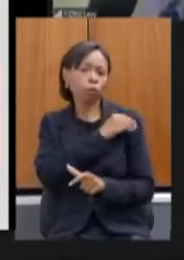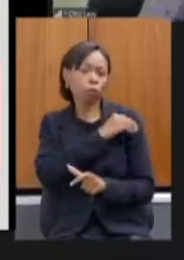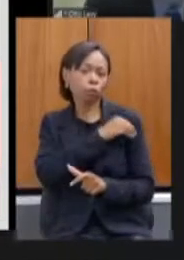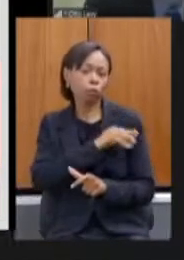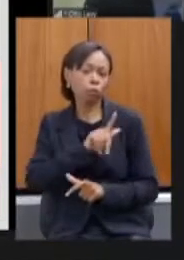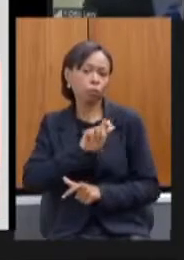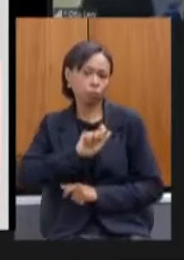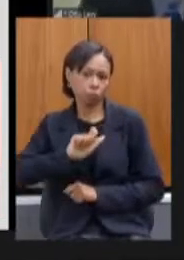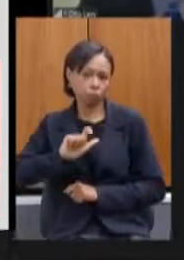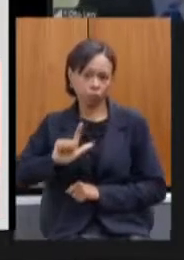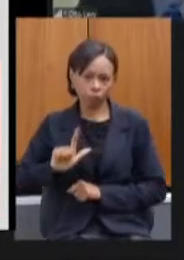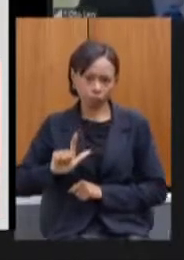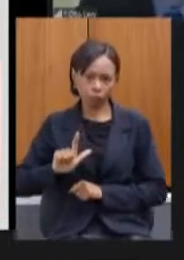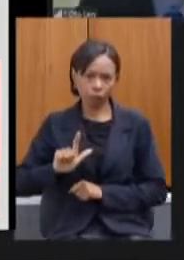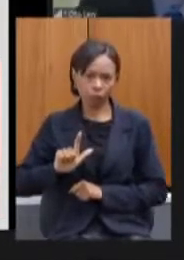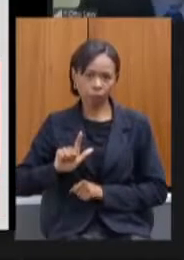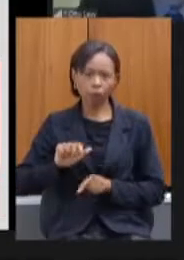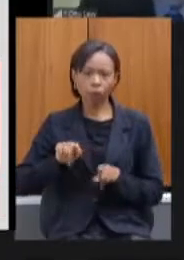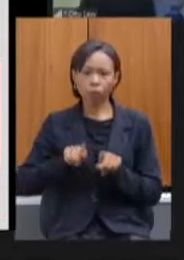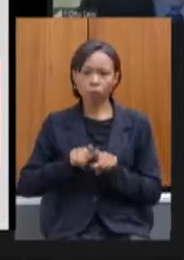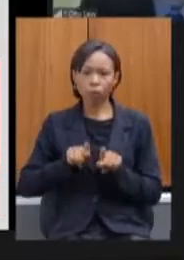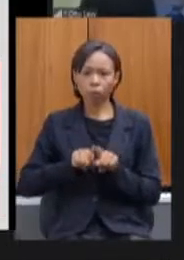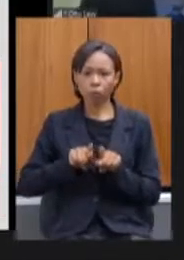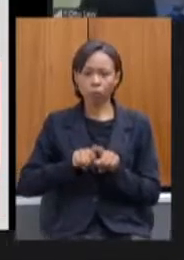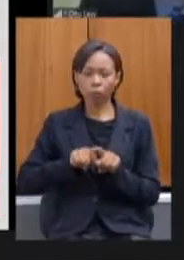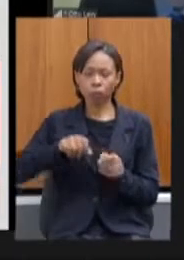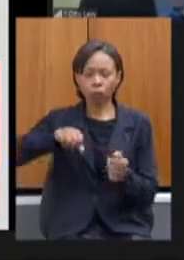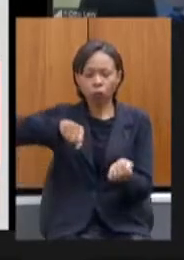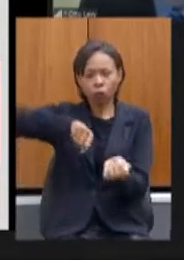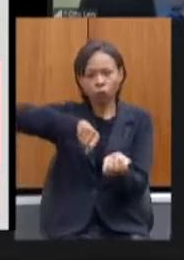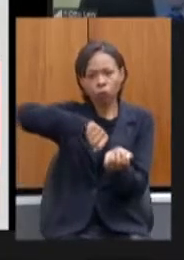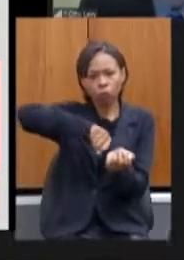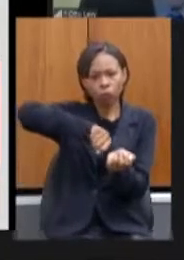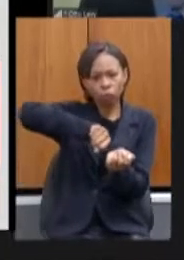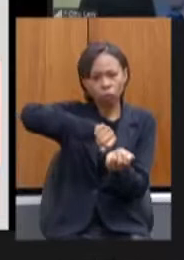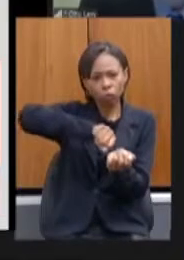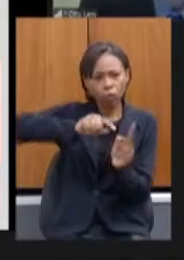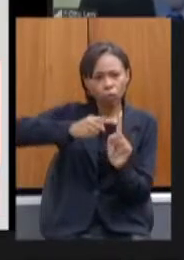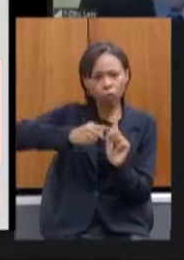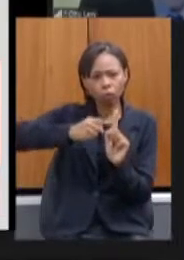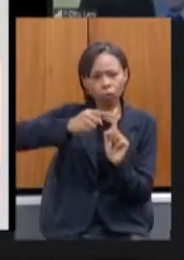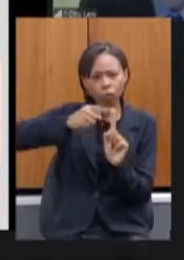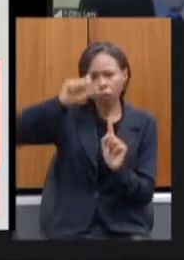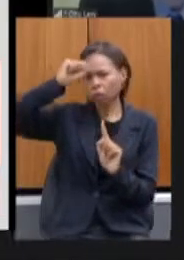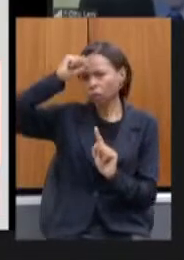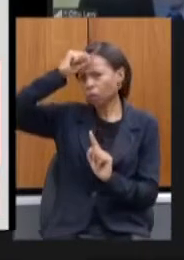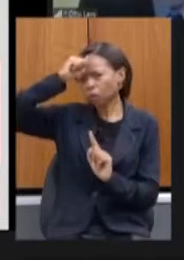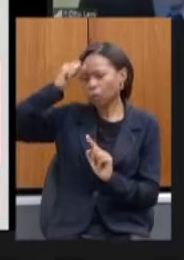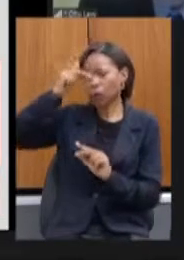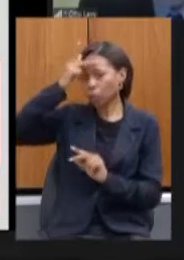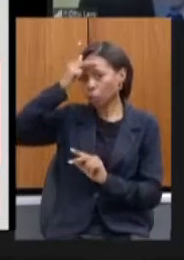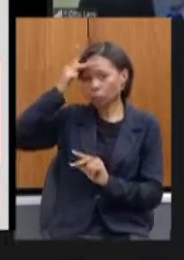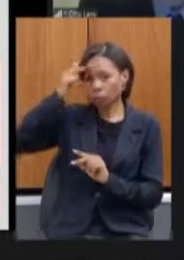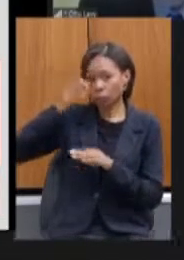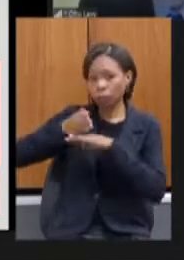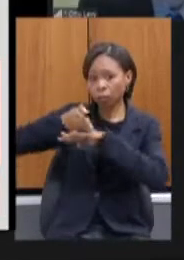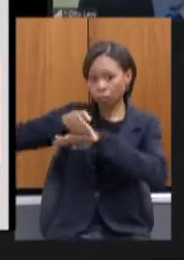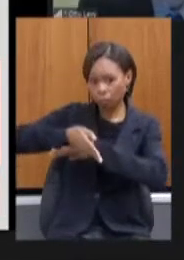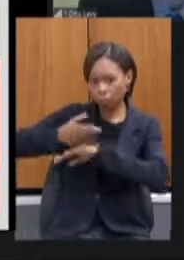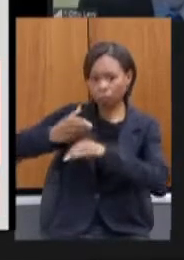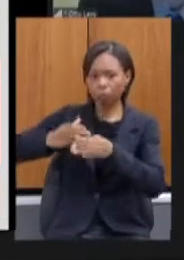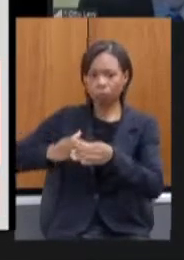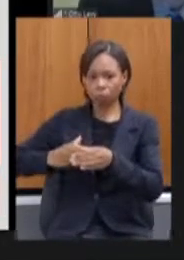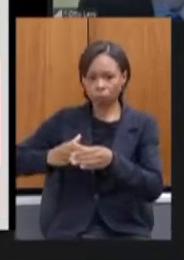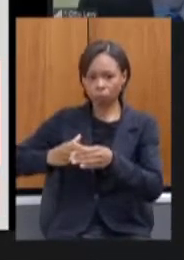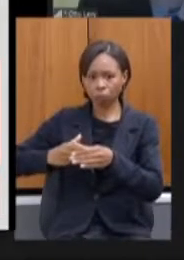a ferição da temperatura de todos que acessam os prédios do complexo da cidade administrativa demarcação dos pisos para orientar o